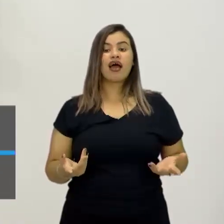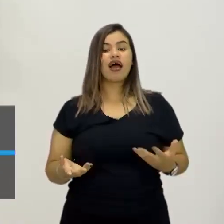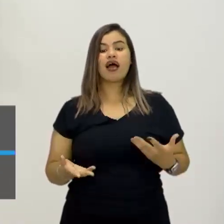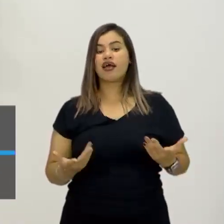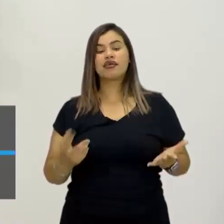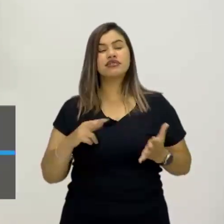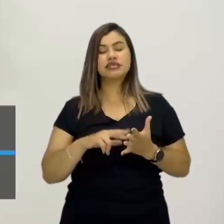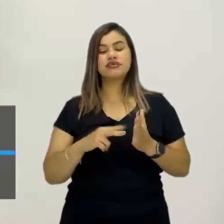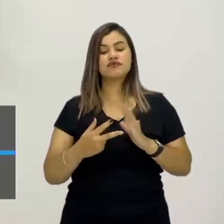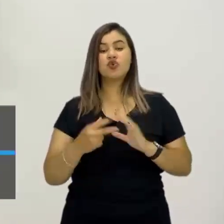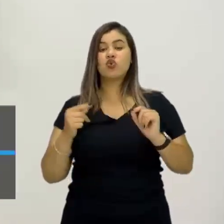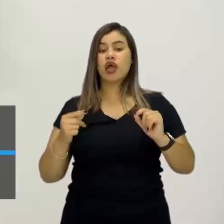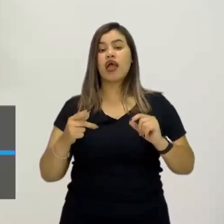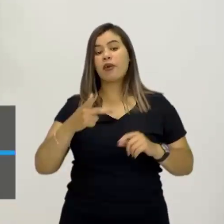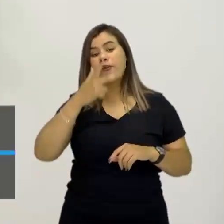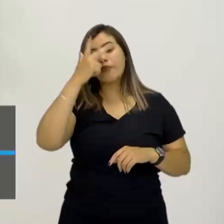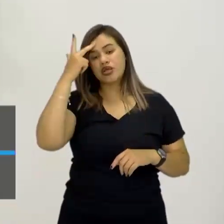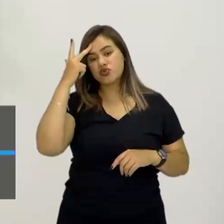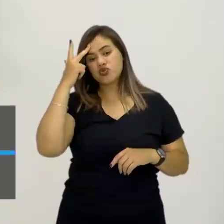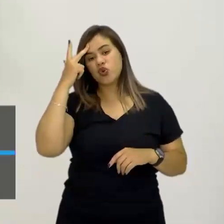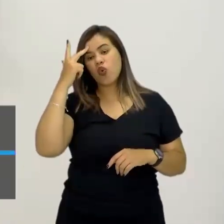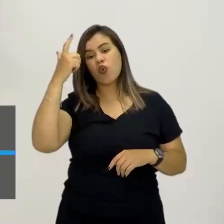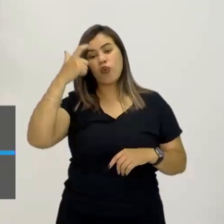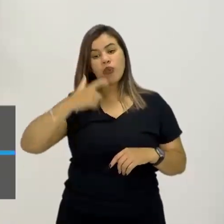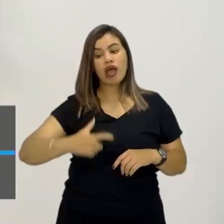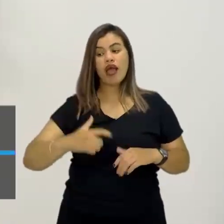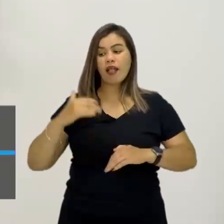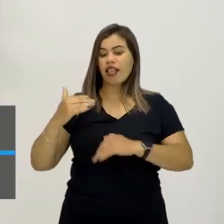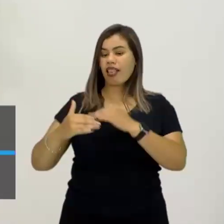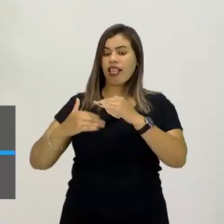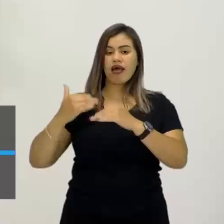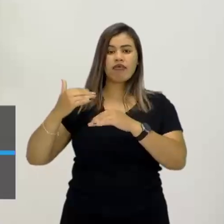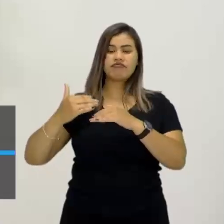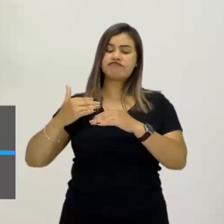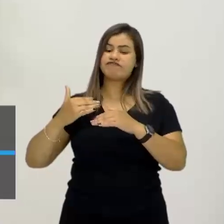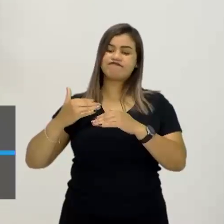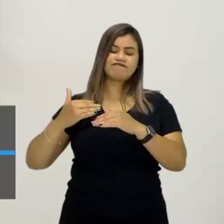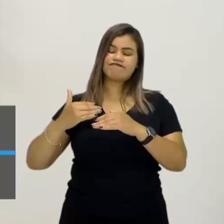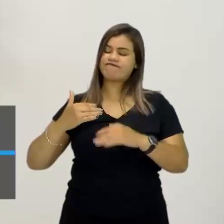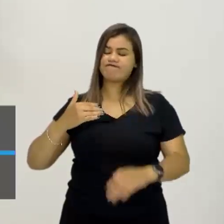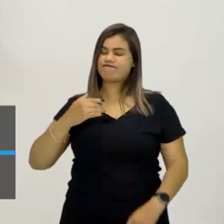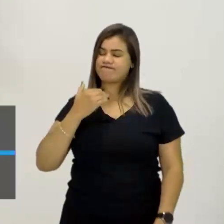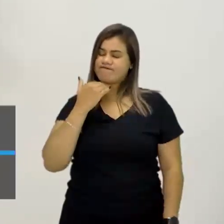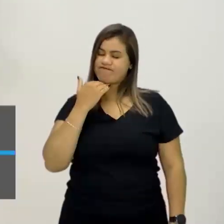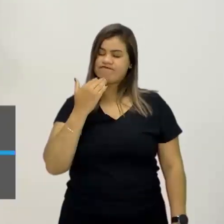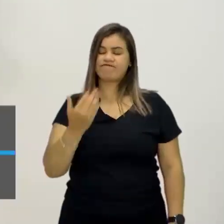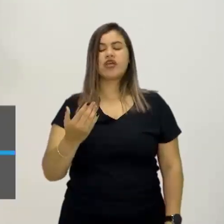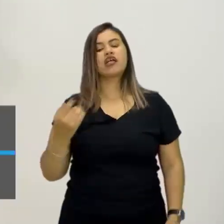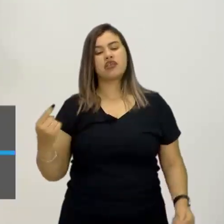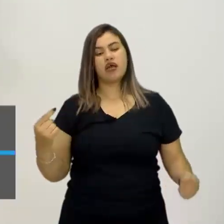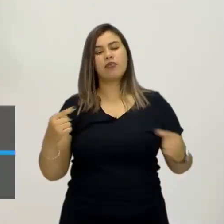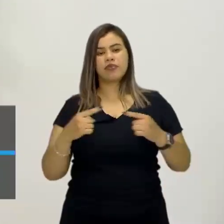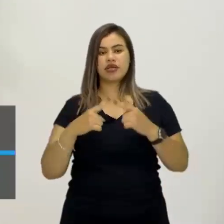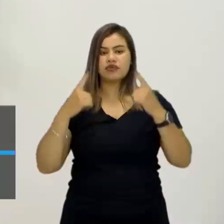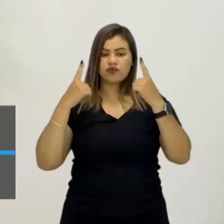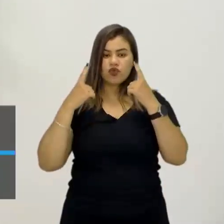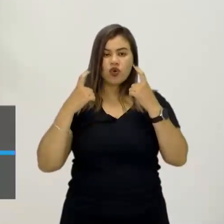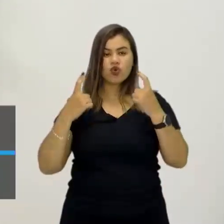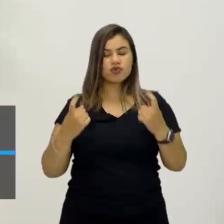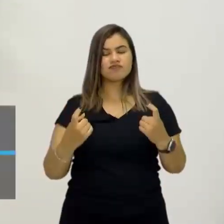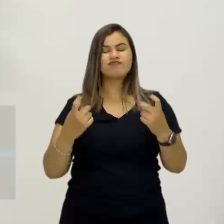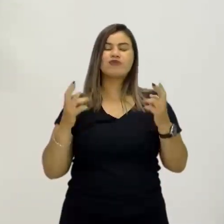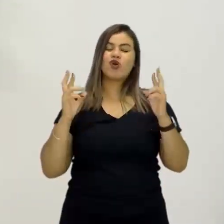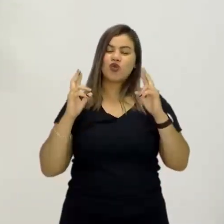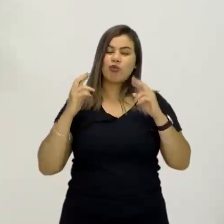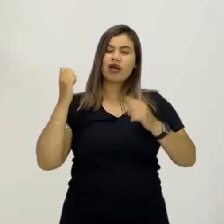você privar essa pessoa de ser aquilo que ela poderia ser. Então, é nesse sentido que nós falamos de violência e com isso espero ter